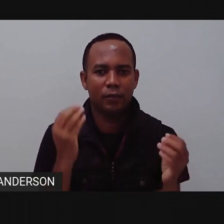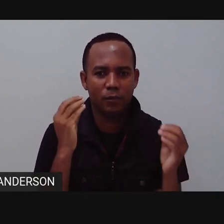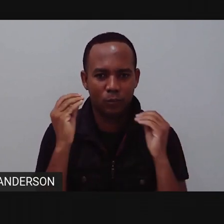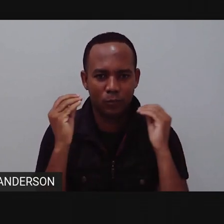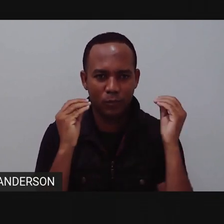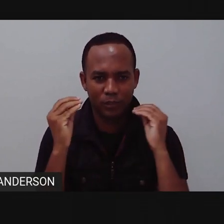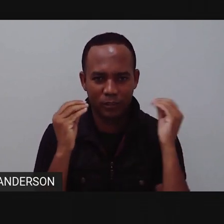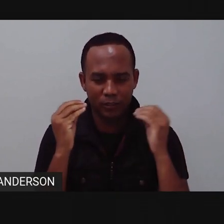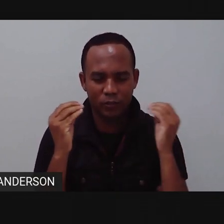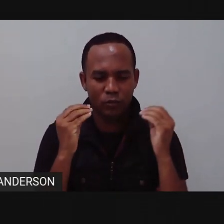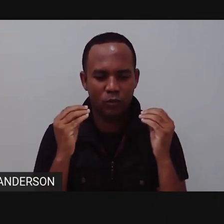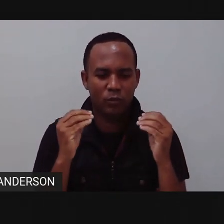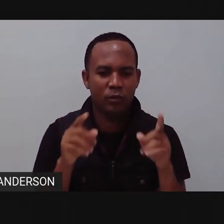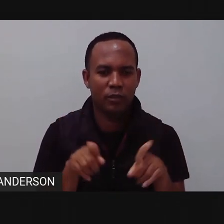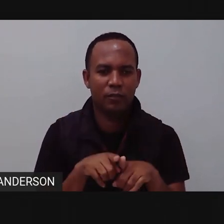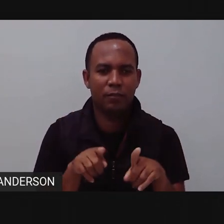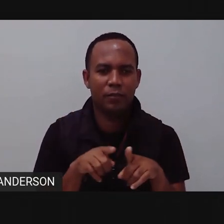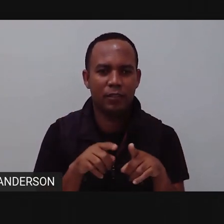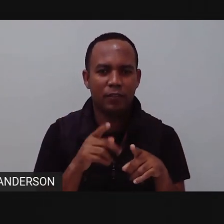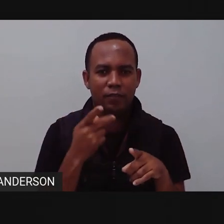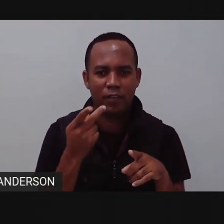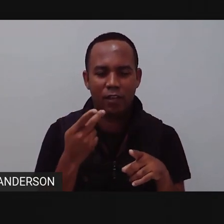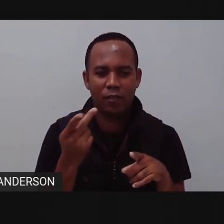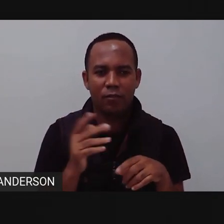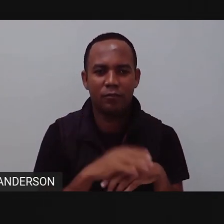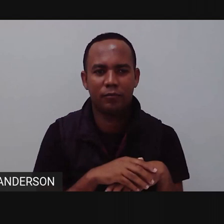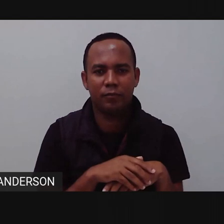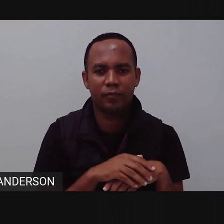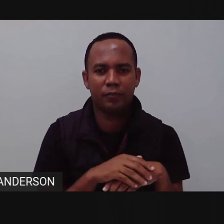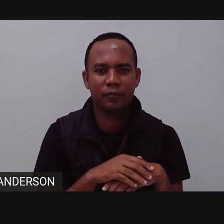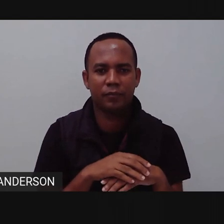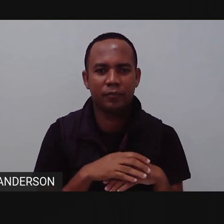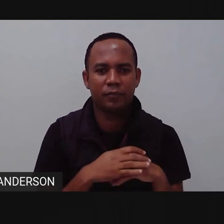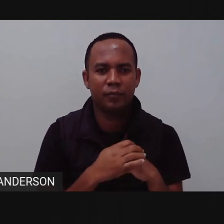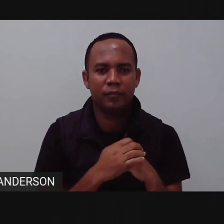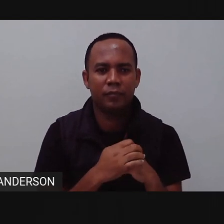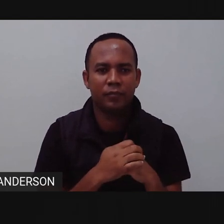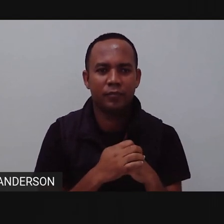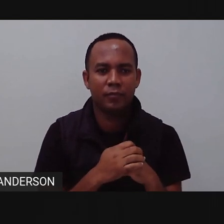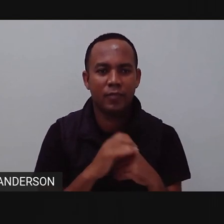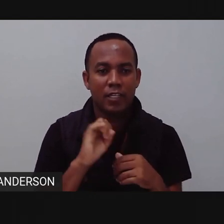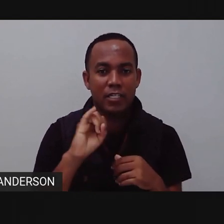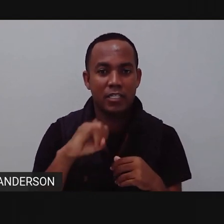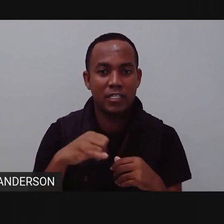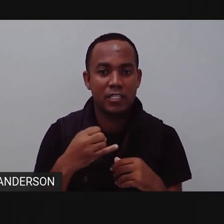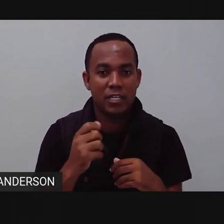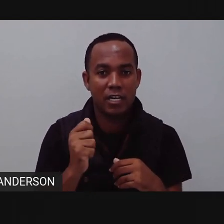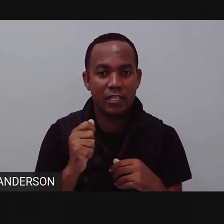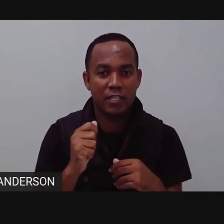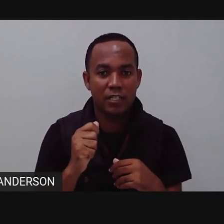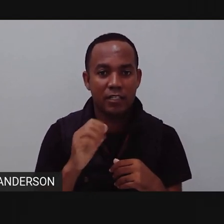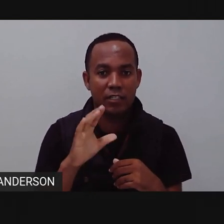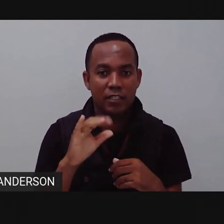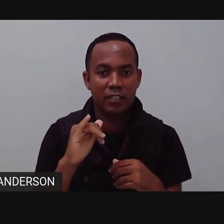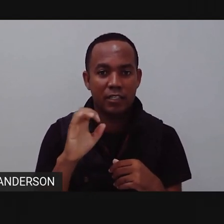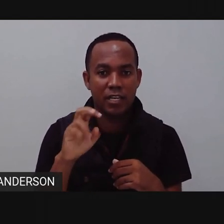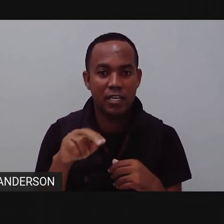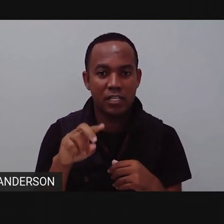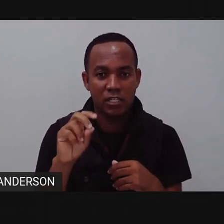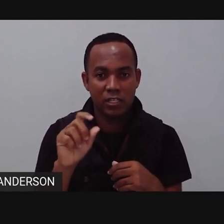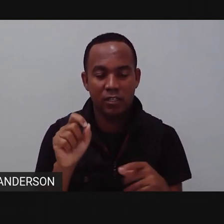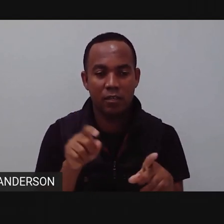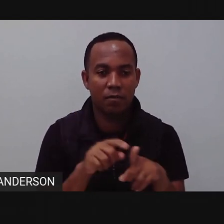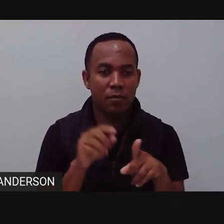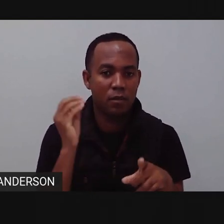beijo aqui pra gente e já falou. Marcos Nogueira, Jaciane Wendel. Todos beijos, beijos, beijos pra vocês.